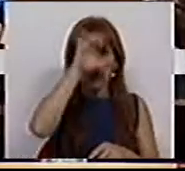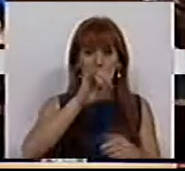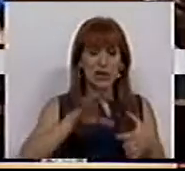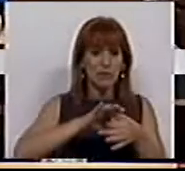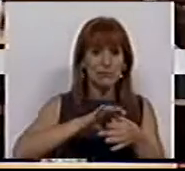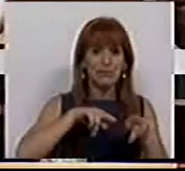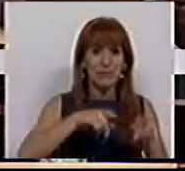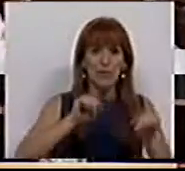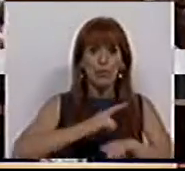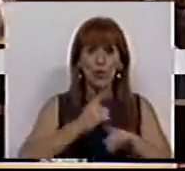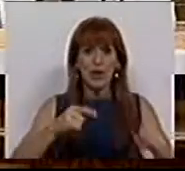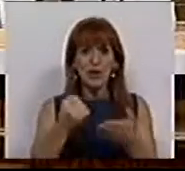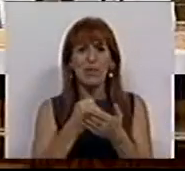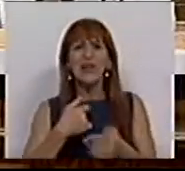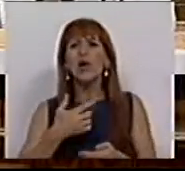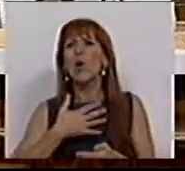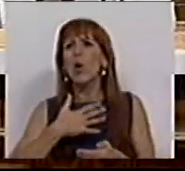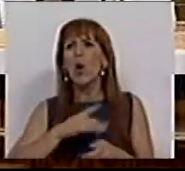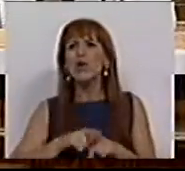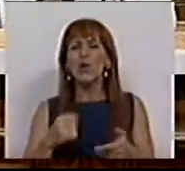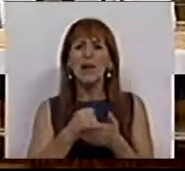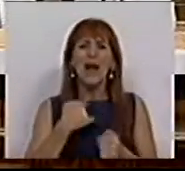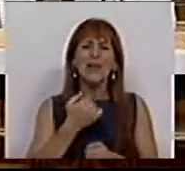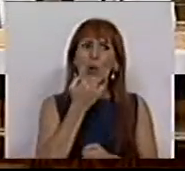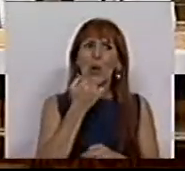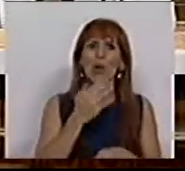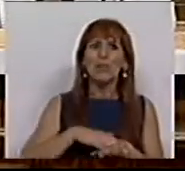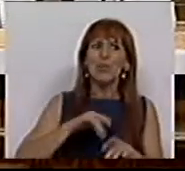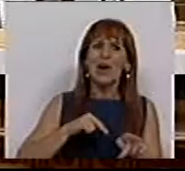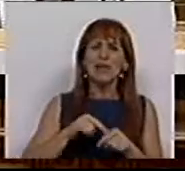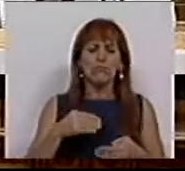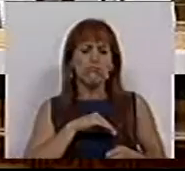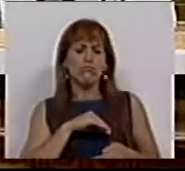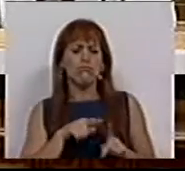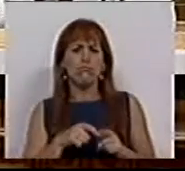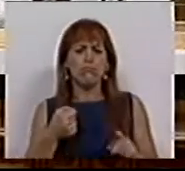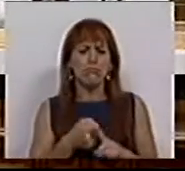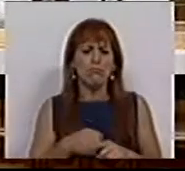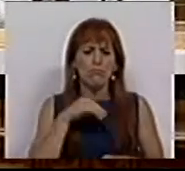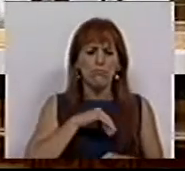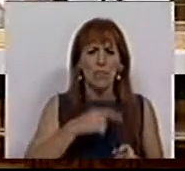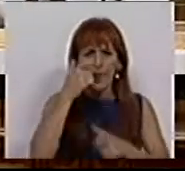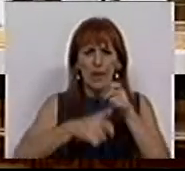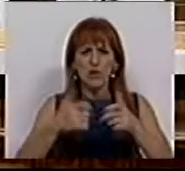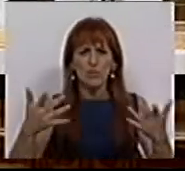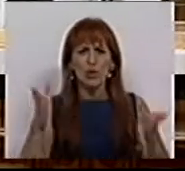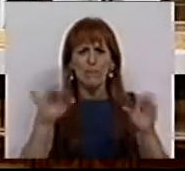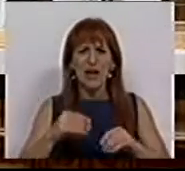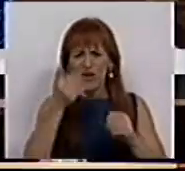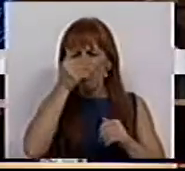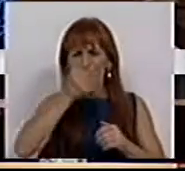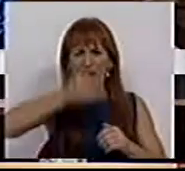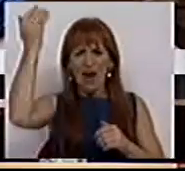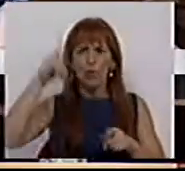correspondente. Porque os mercados gostam, os mercados ficam animados. É para ir aos rendimentos, é para atacar os rendimentos das pessoas mais